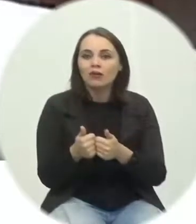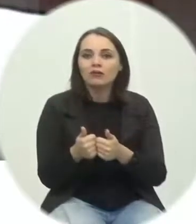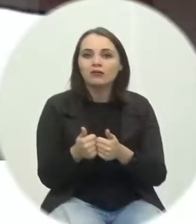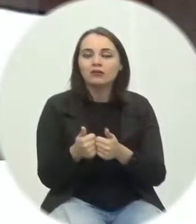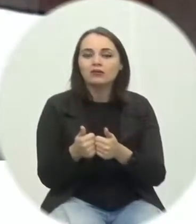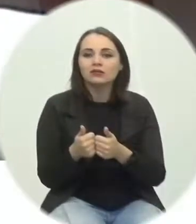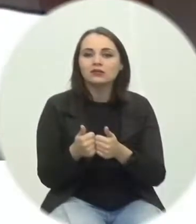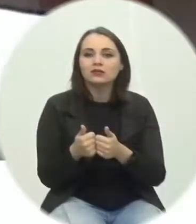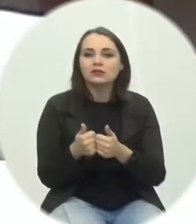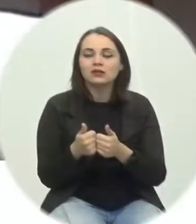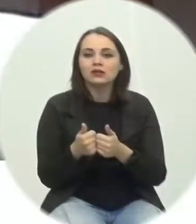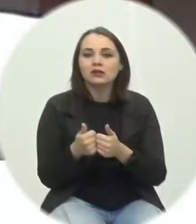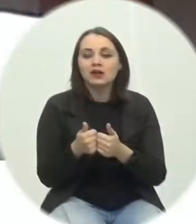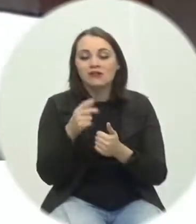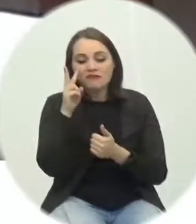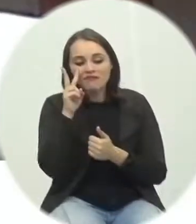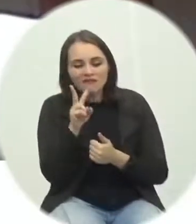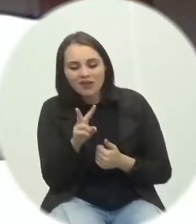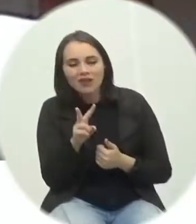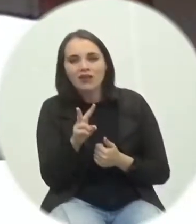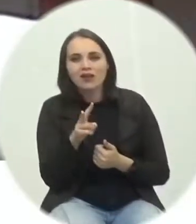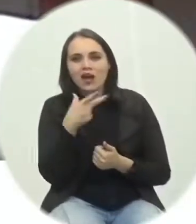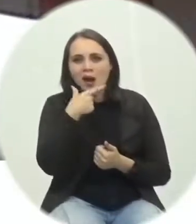Acompanham o pai e a mãe,